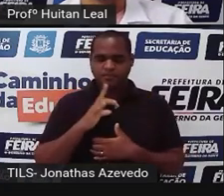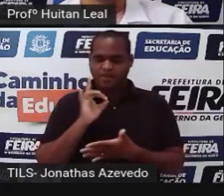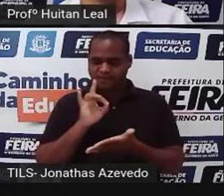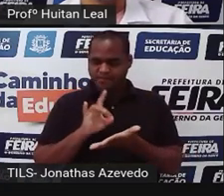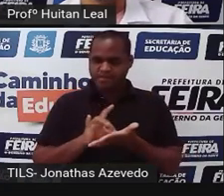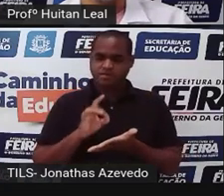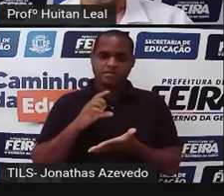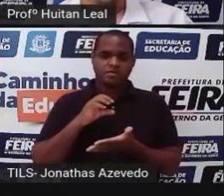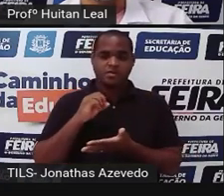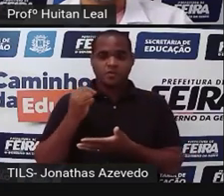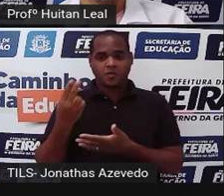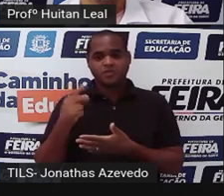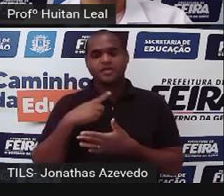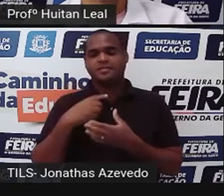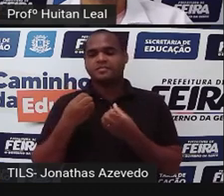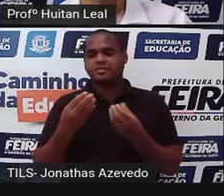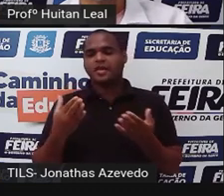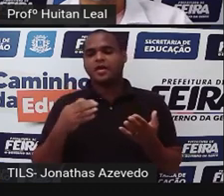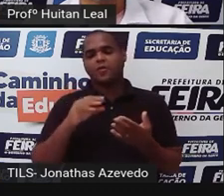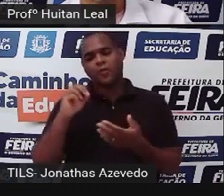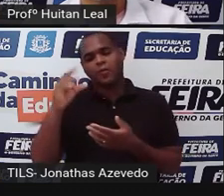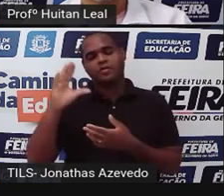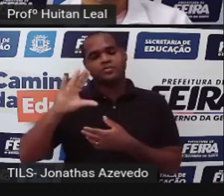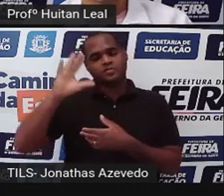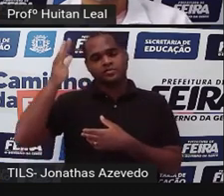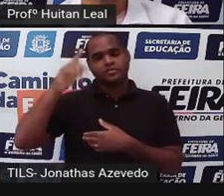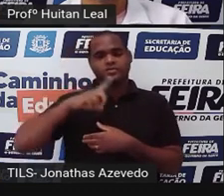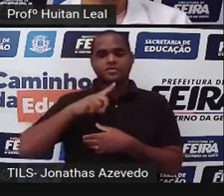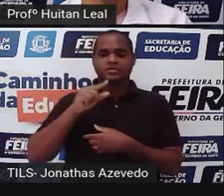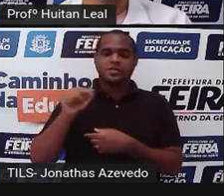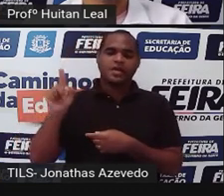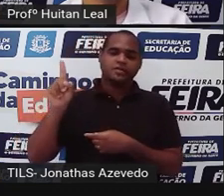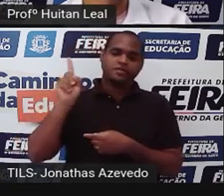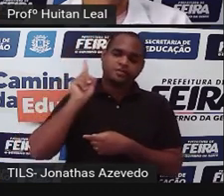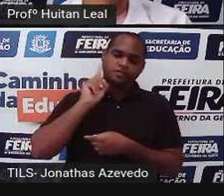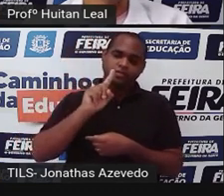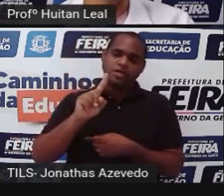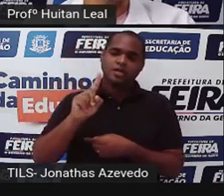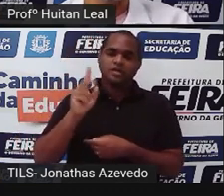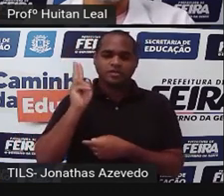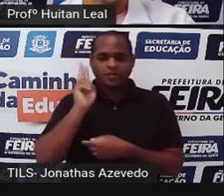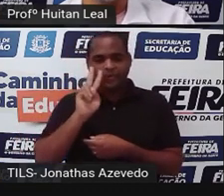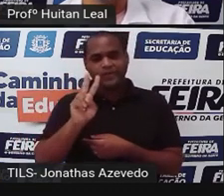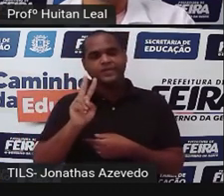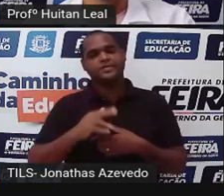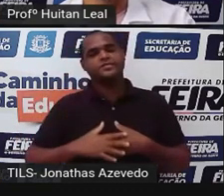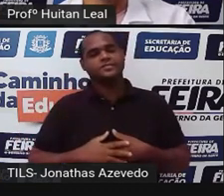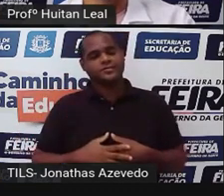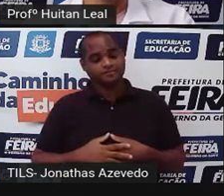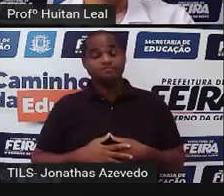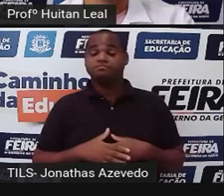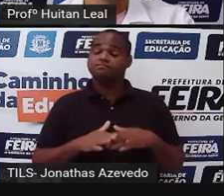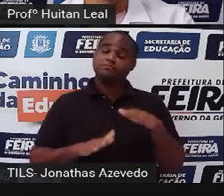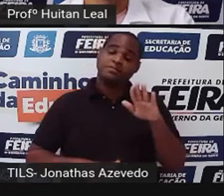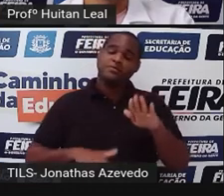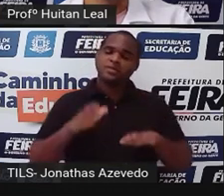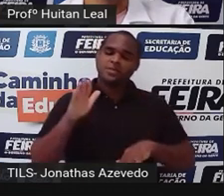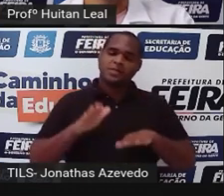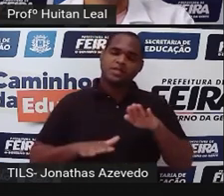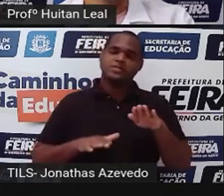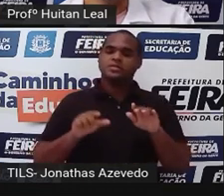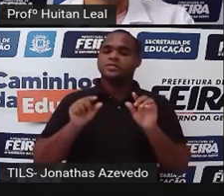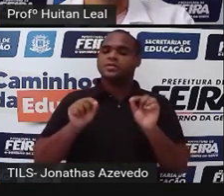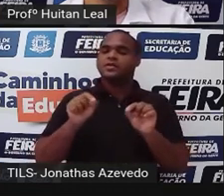passado, ou ter acontecido em uma semana, em um dia, em dois dias. Depende de